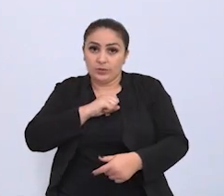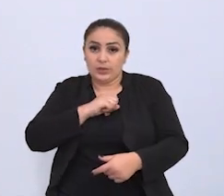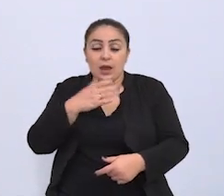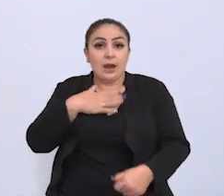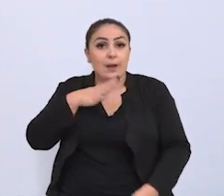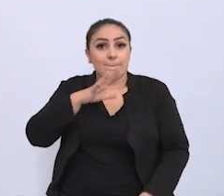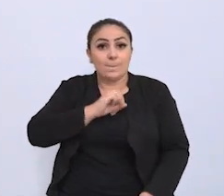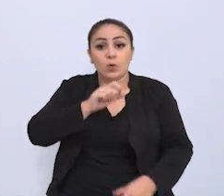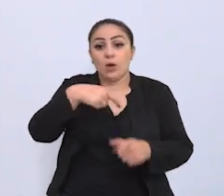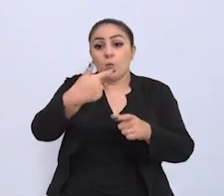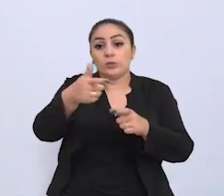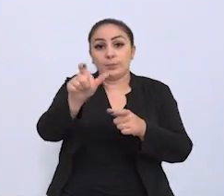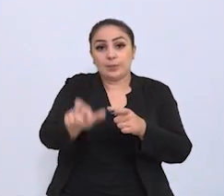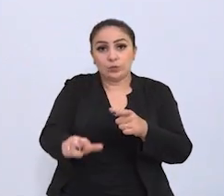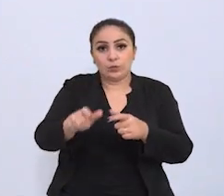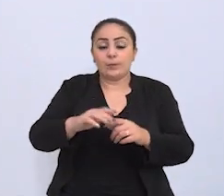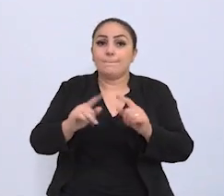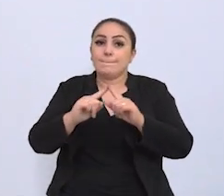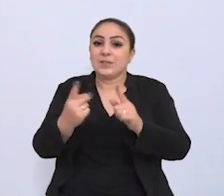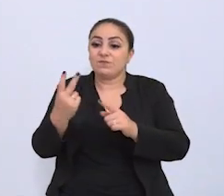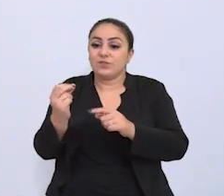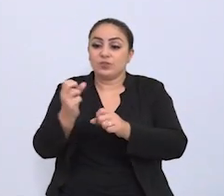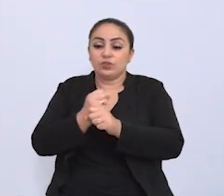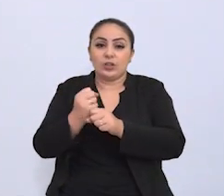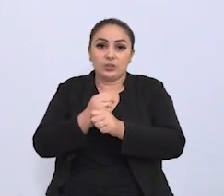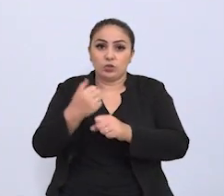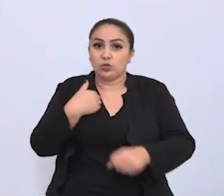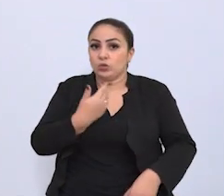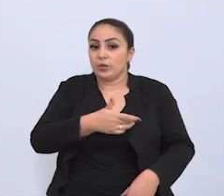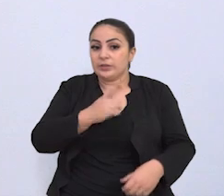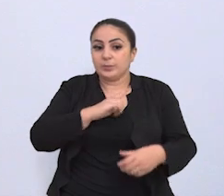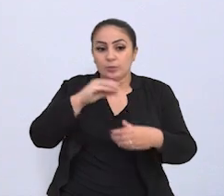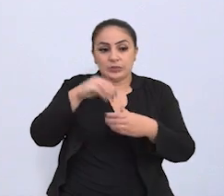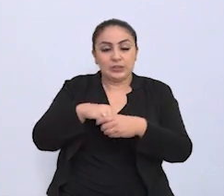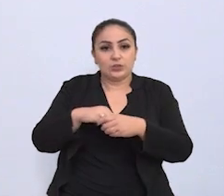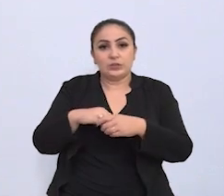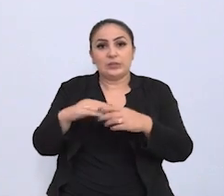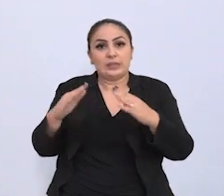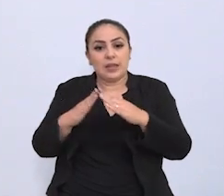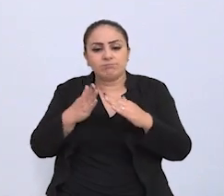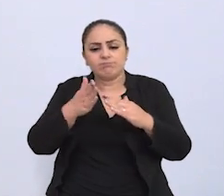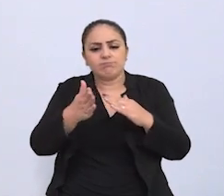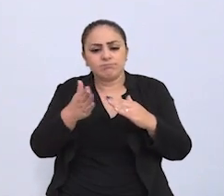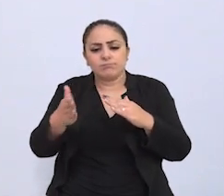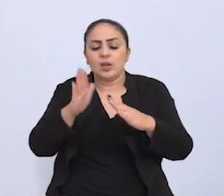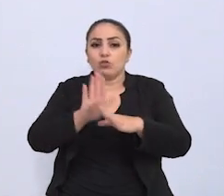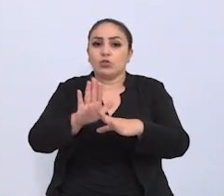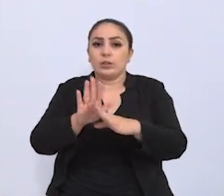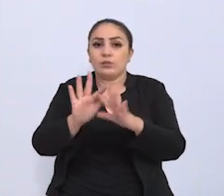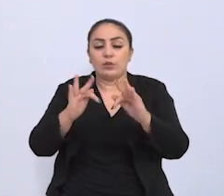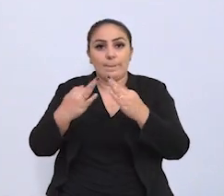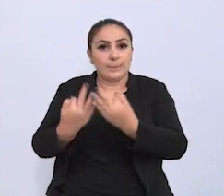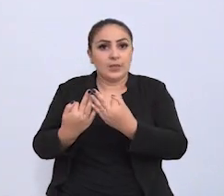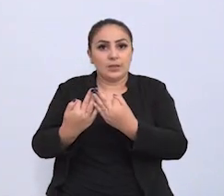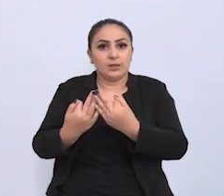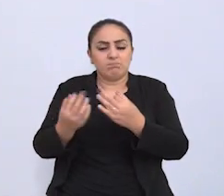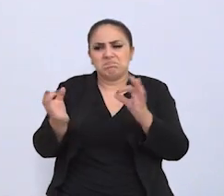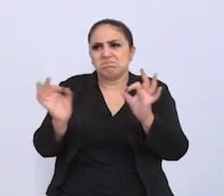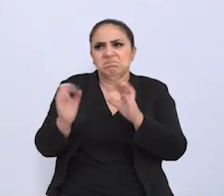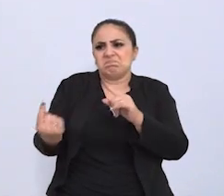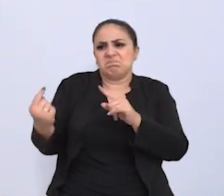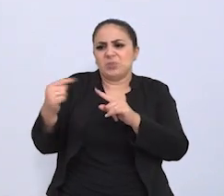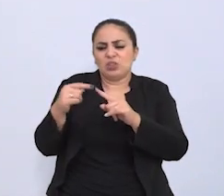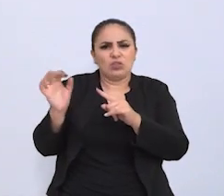por amor ao próprio. Fazem 20 anos que nós estamos dentro das casas ajudando famílias sem